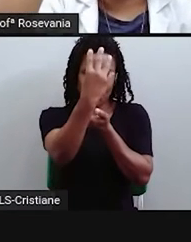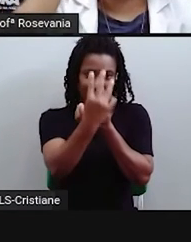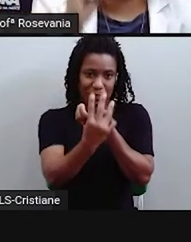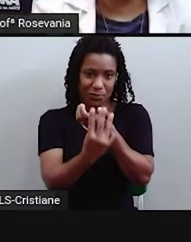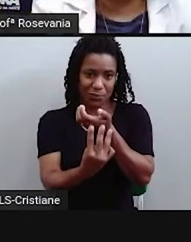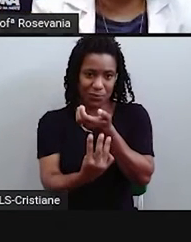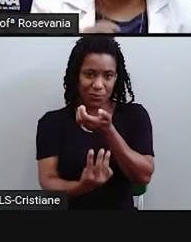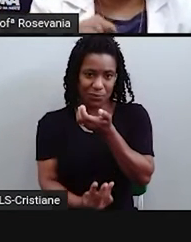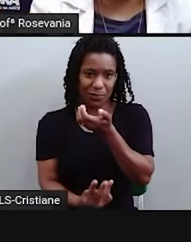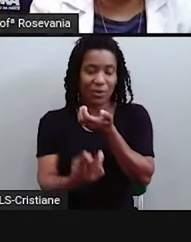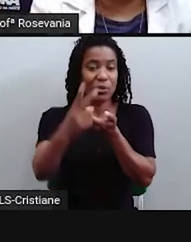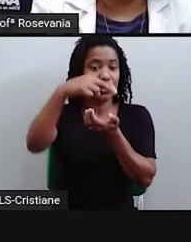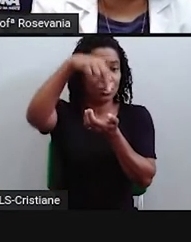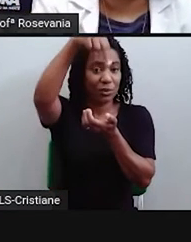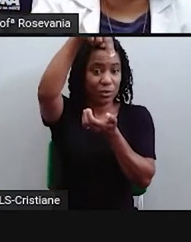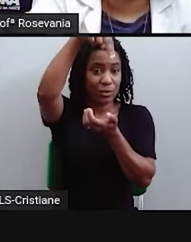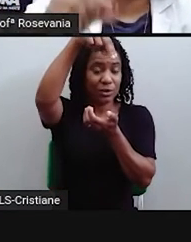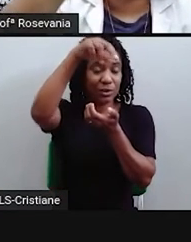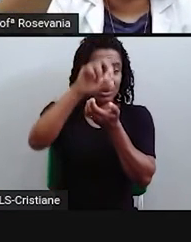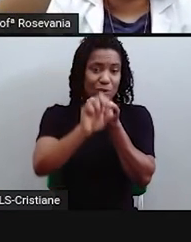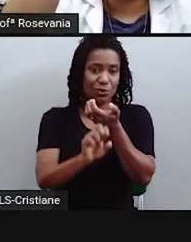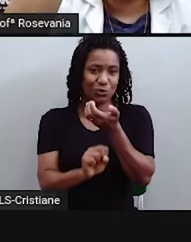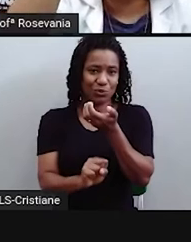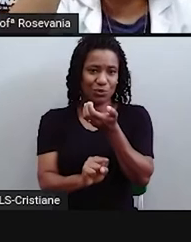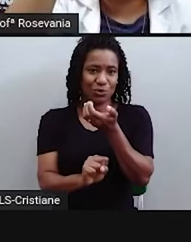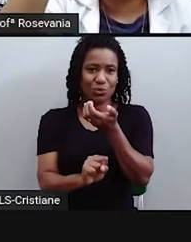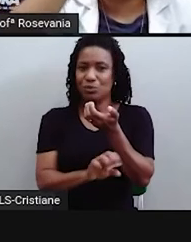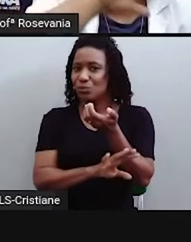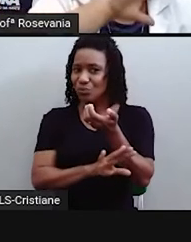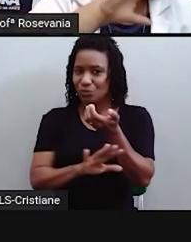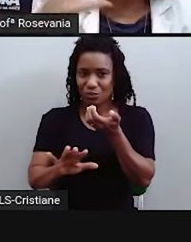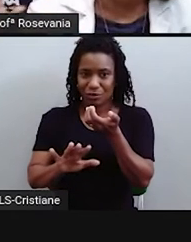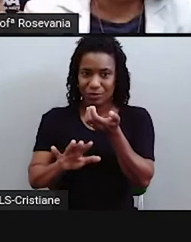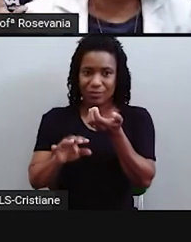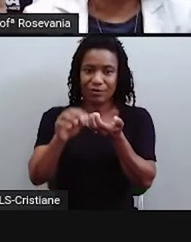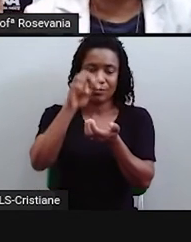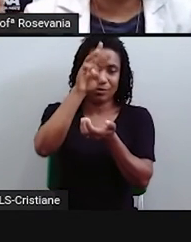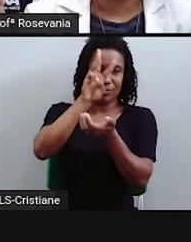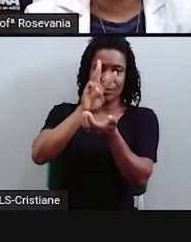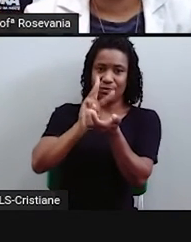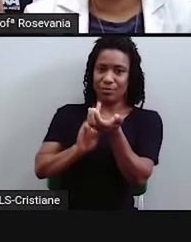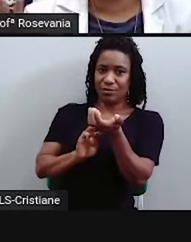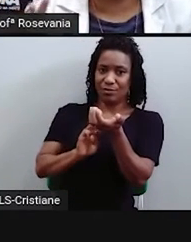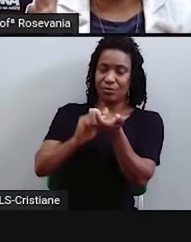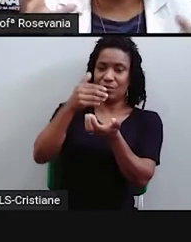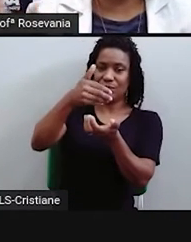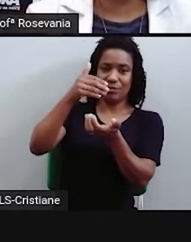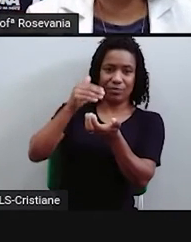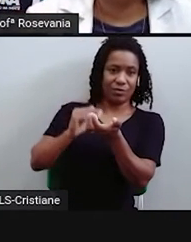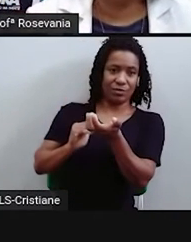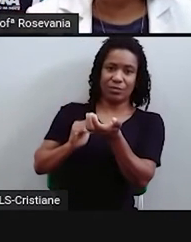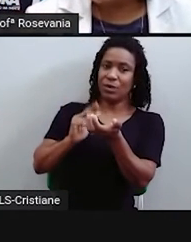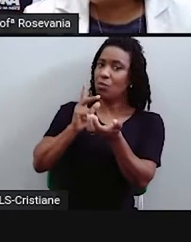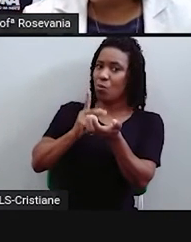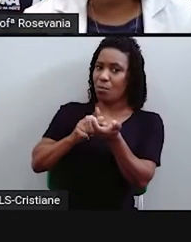ao Sul. Do outro lado da circunferência já é um outro meridiano. Não é o mesmo meridiano.